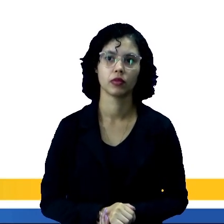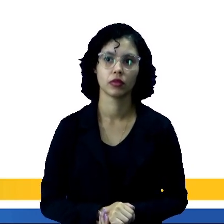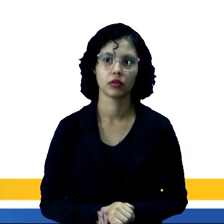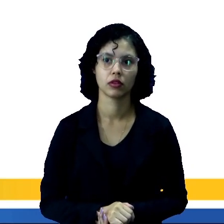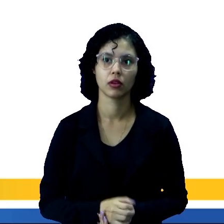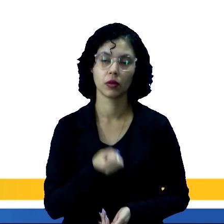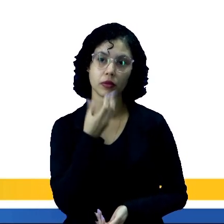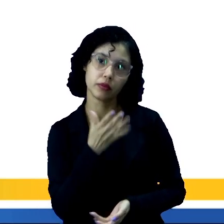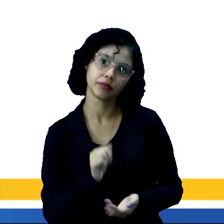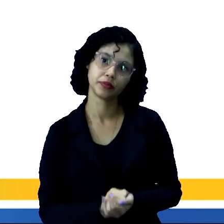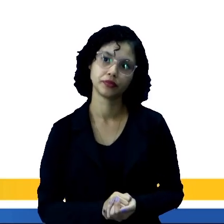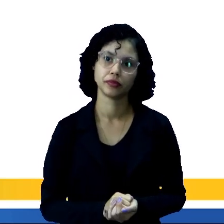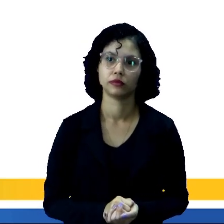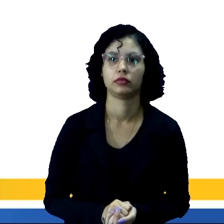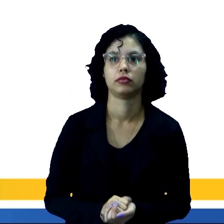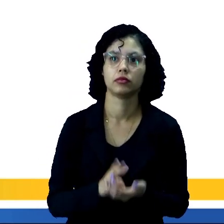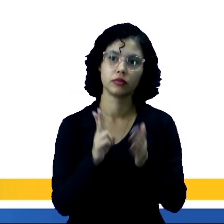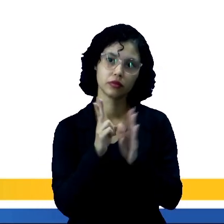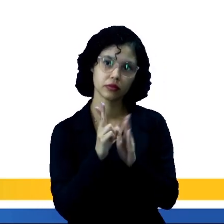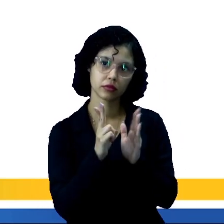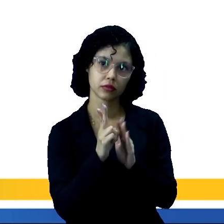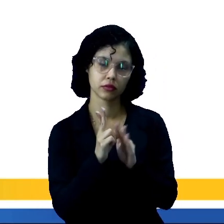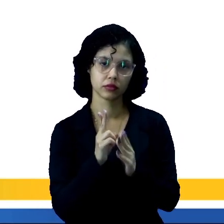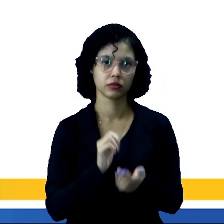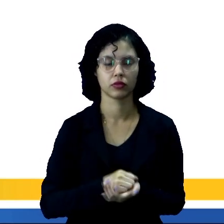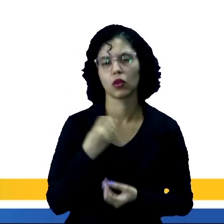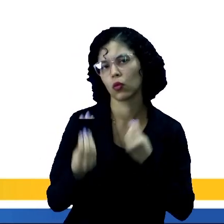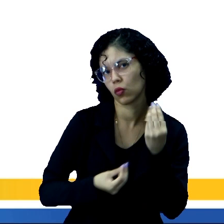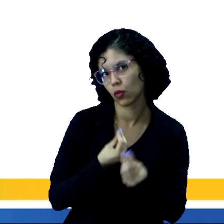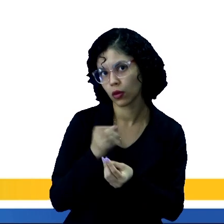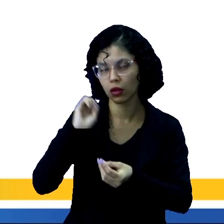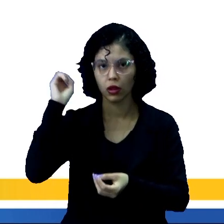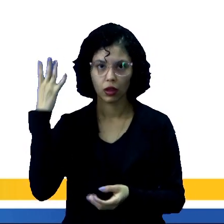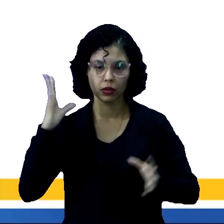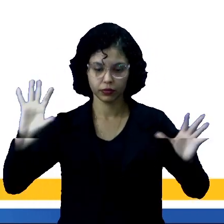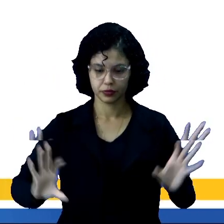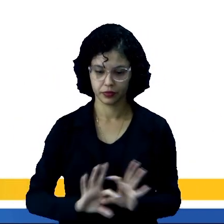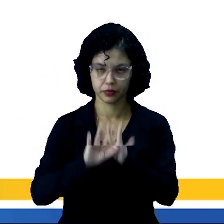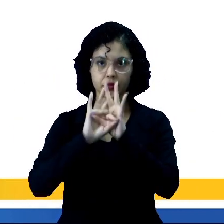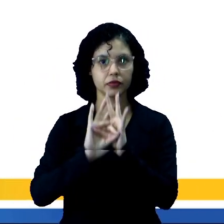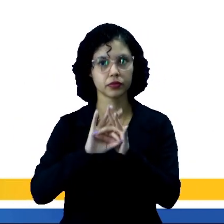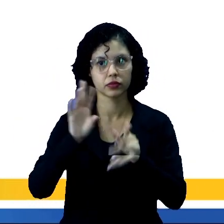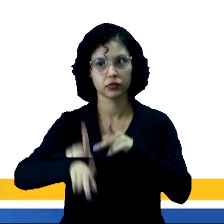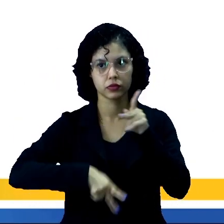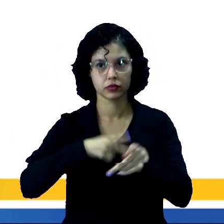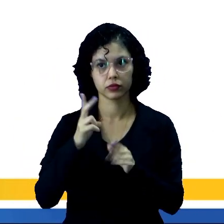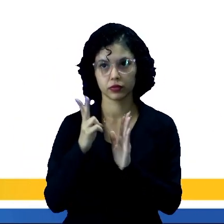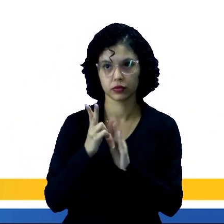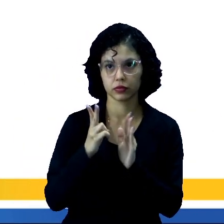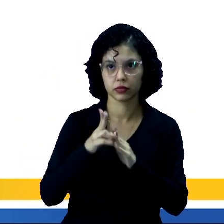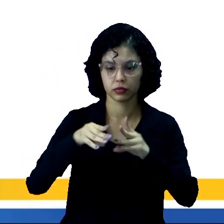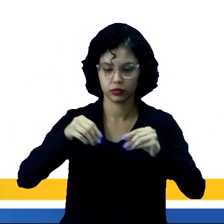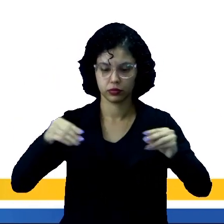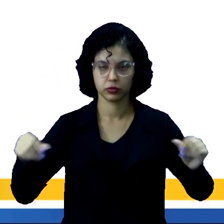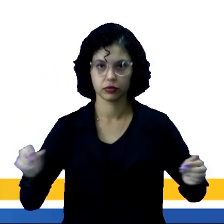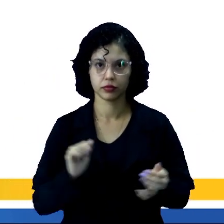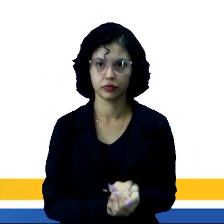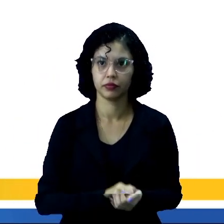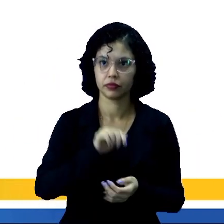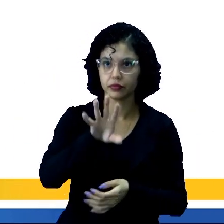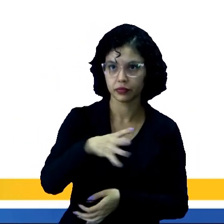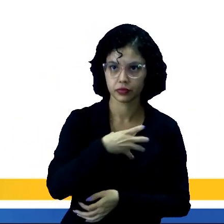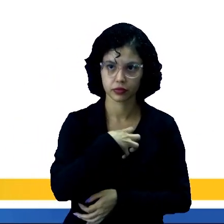Bom, em relação, como seria a relação dos povos indígenas com a terra, né? Nesse